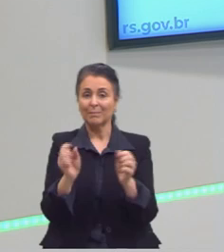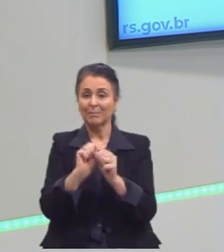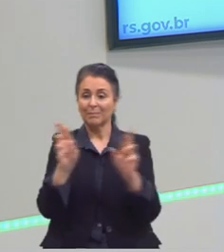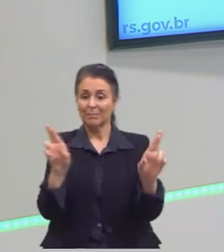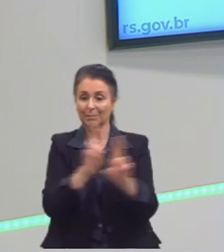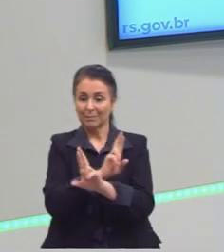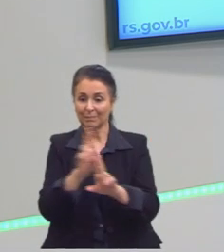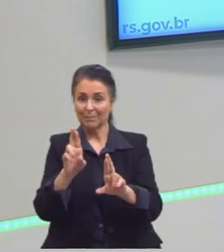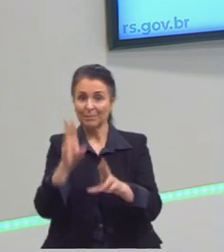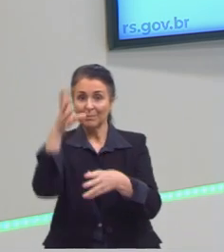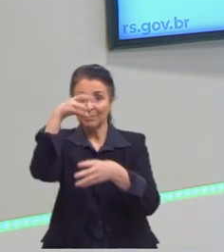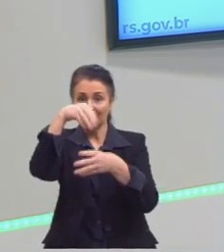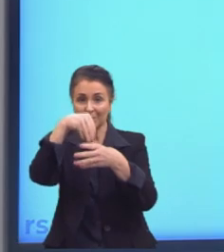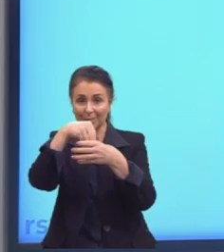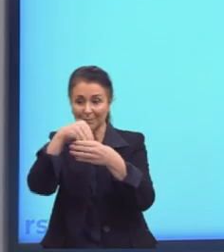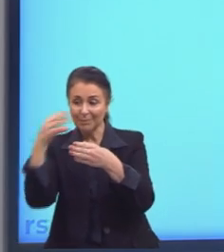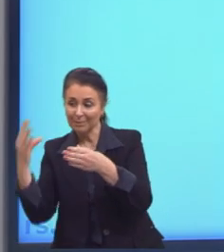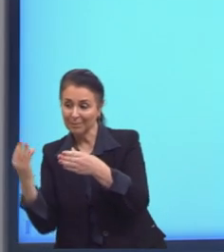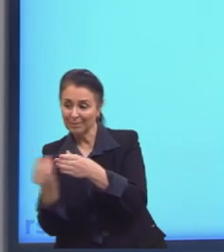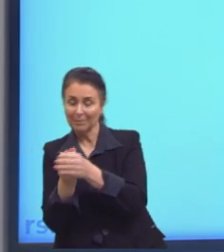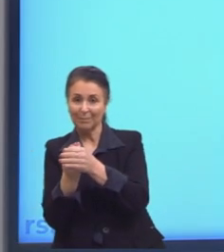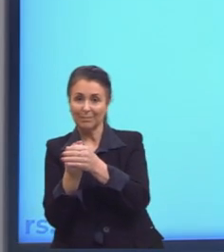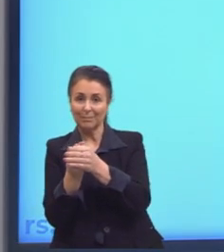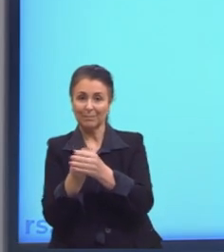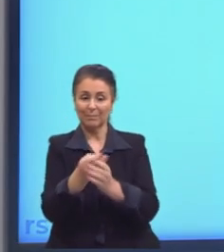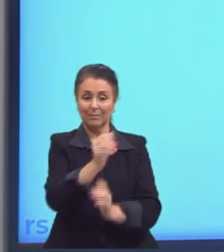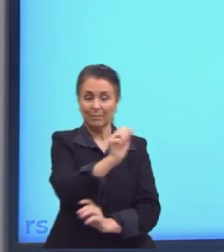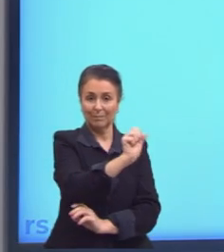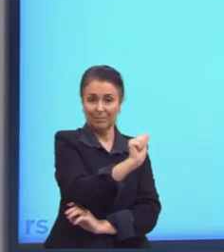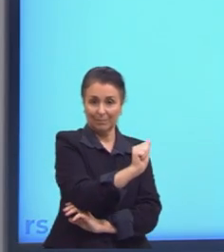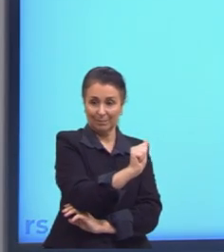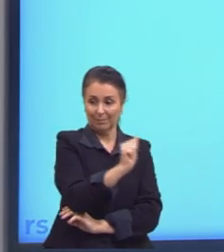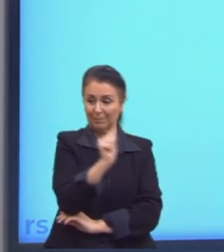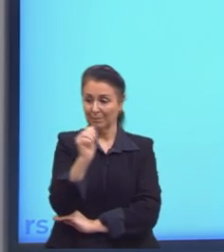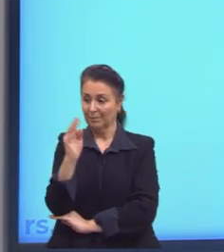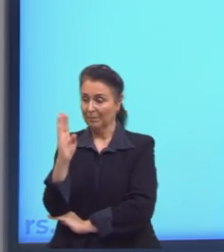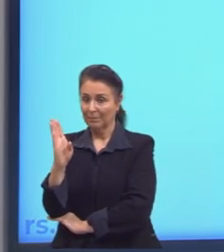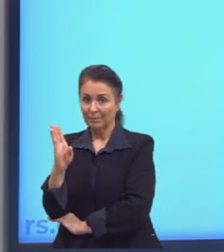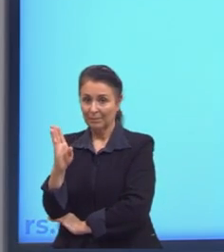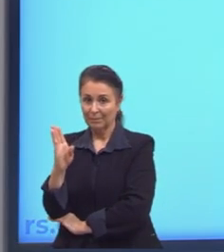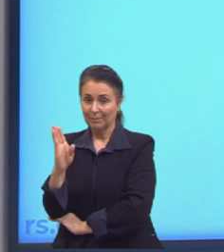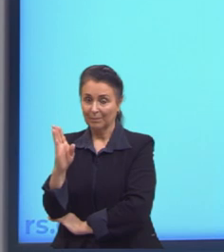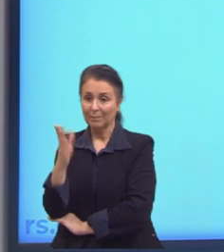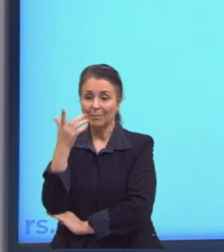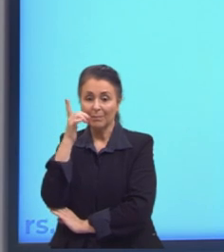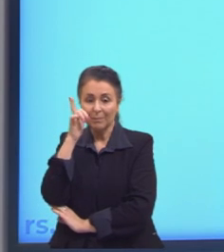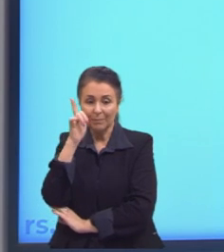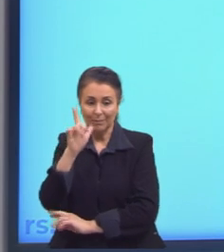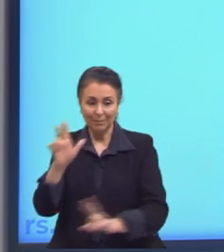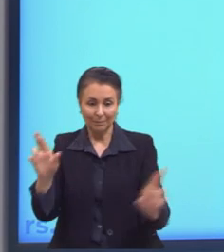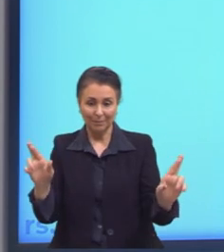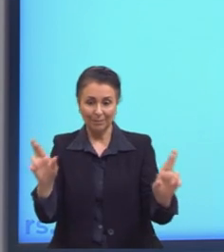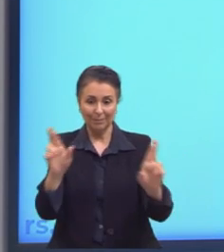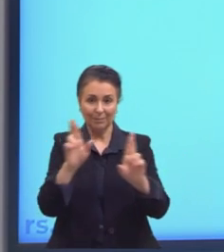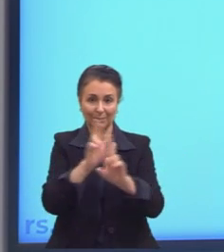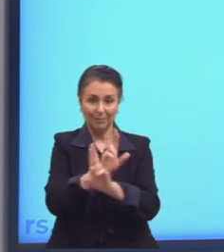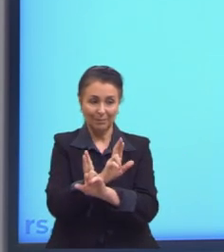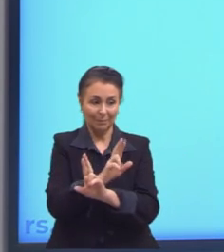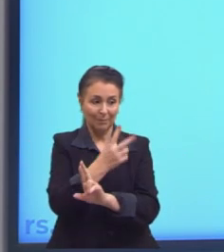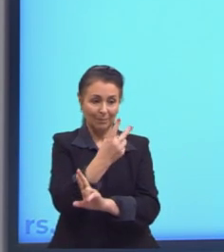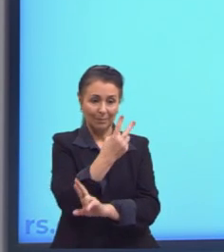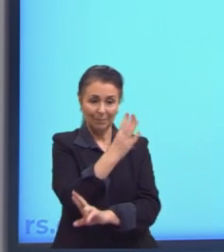isso com os conjuntos. Bom, se eu tenho o conjunto A e se eu tenho o conjunto B, eu consigo relacionar esses dois